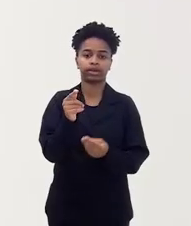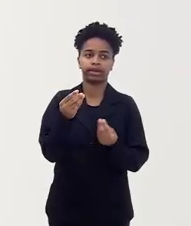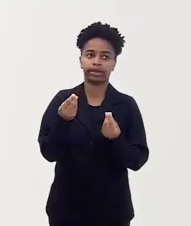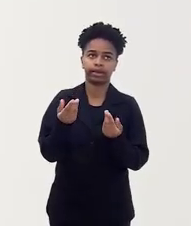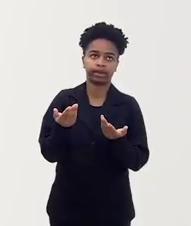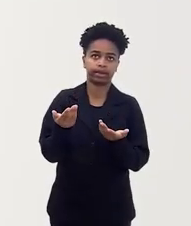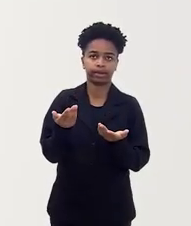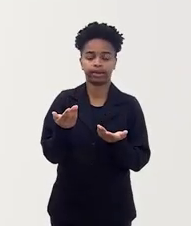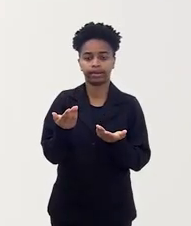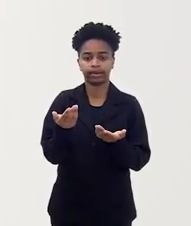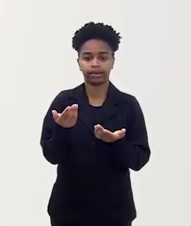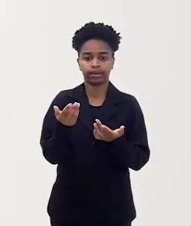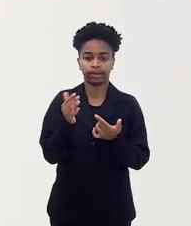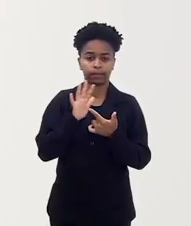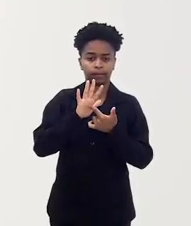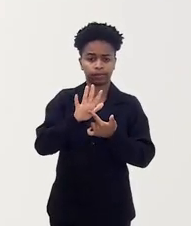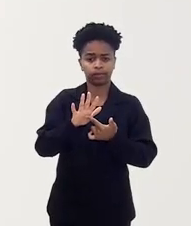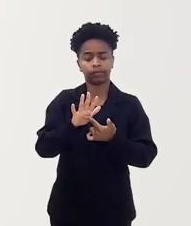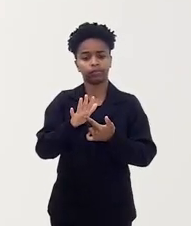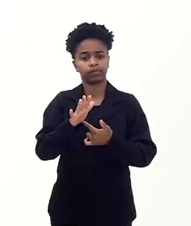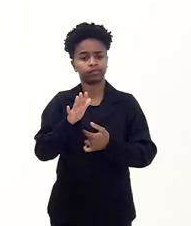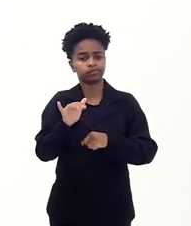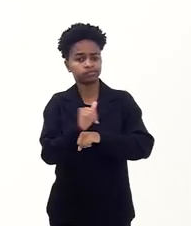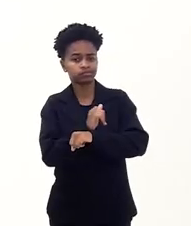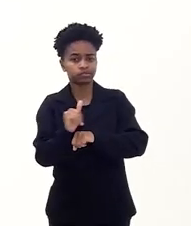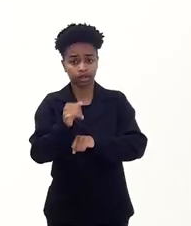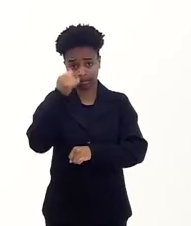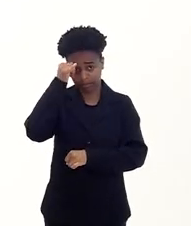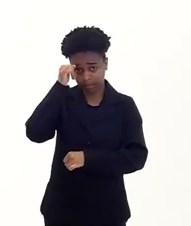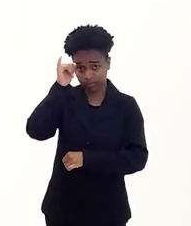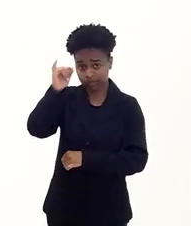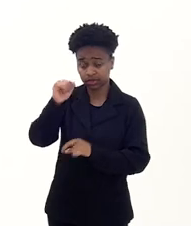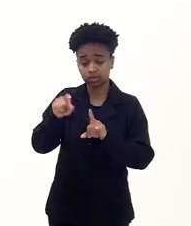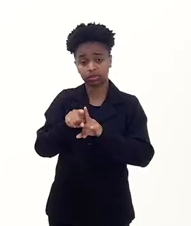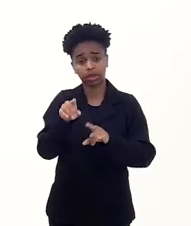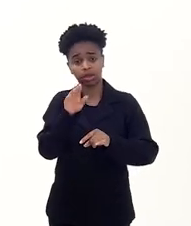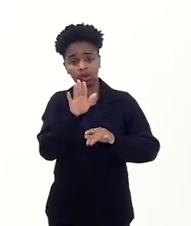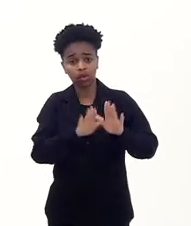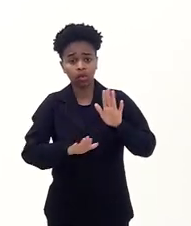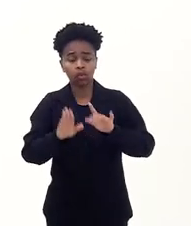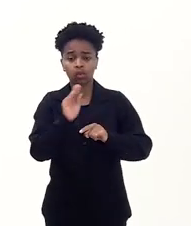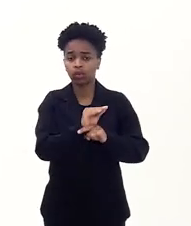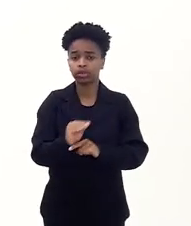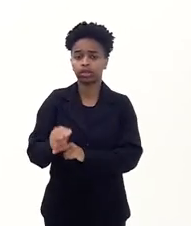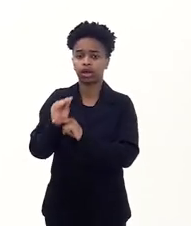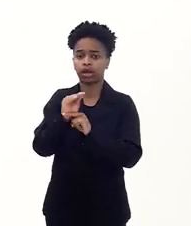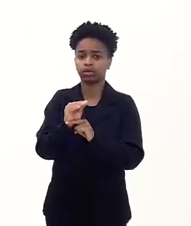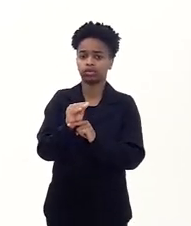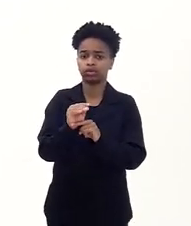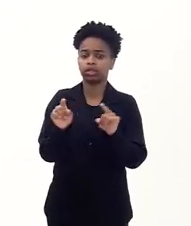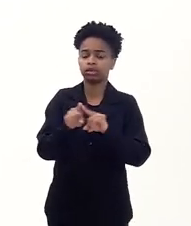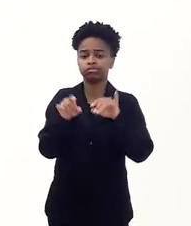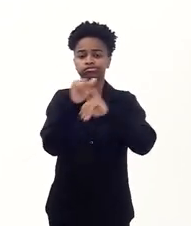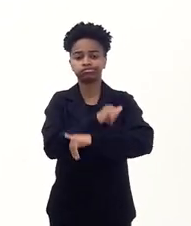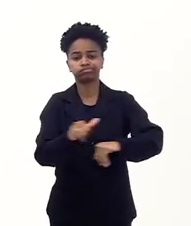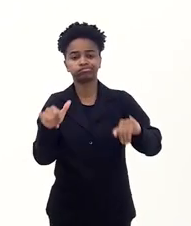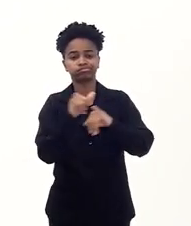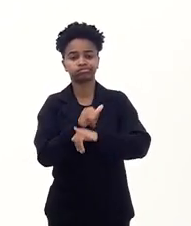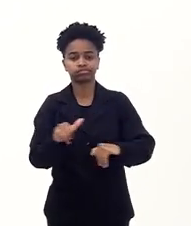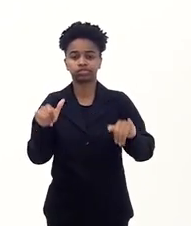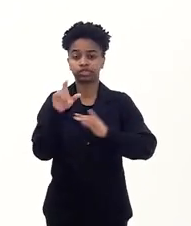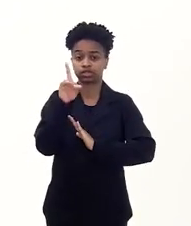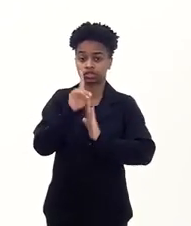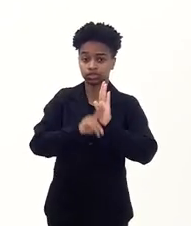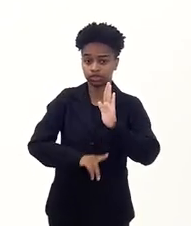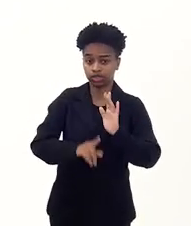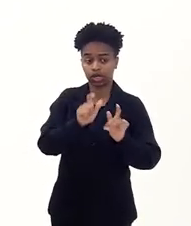a essas medidas de prevenção, de cuidado, de divulgação